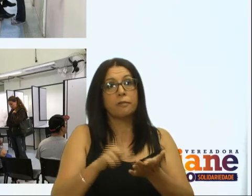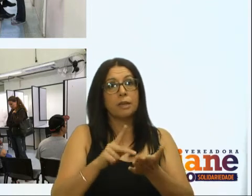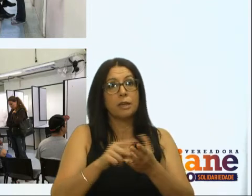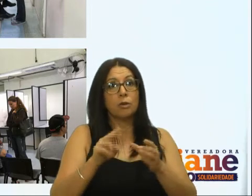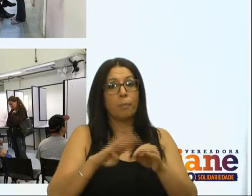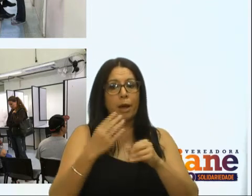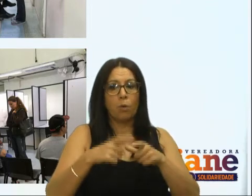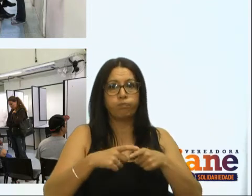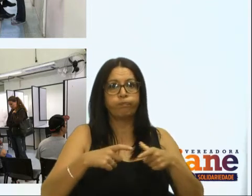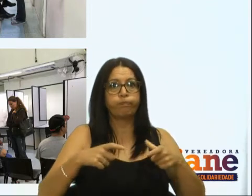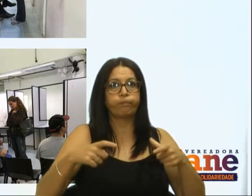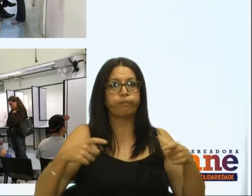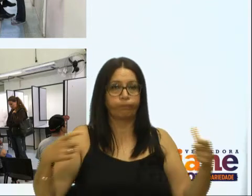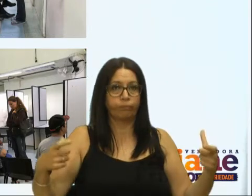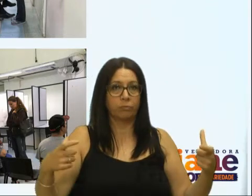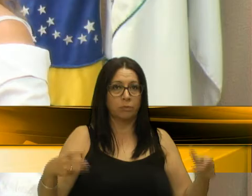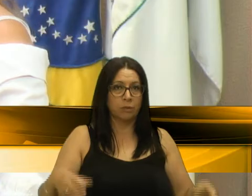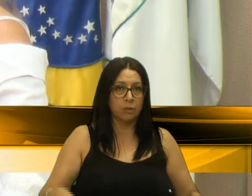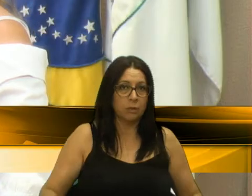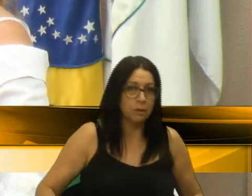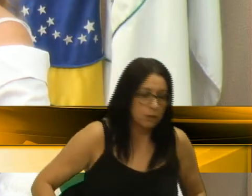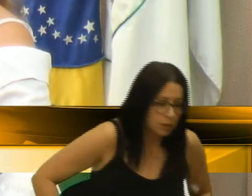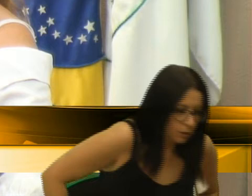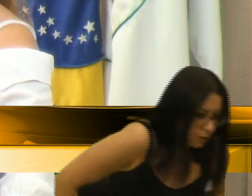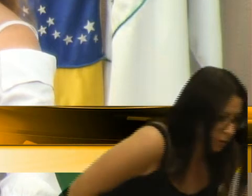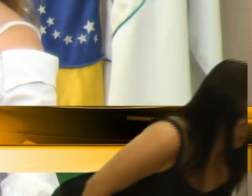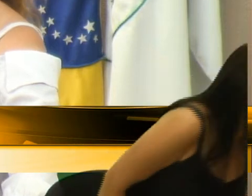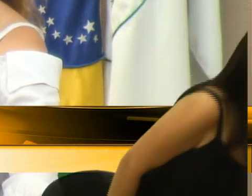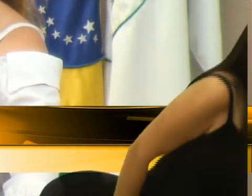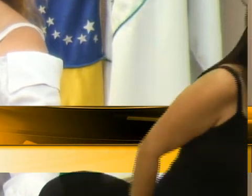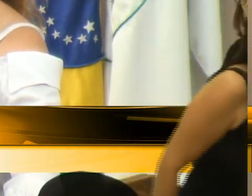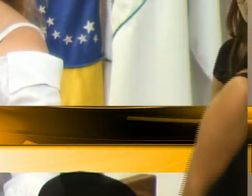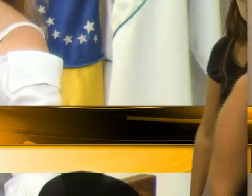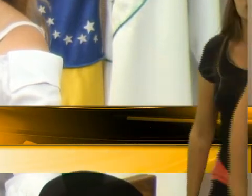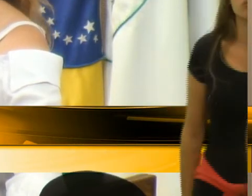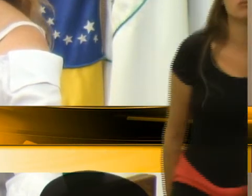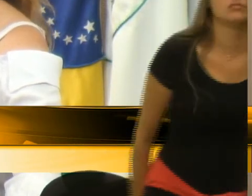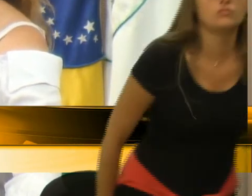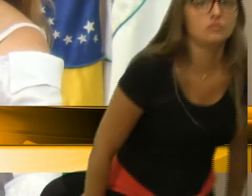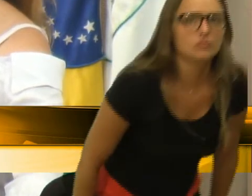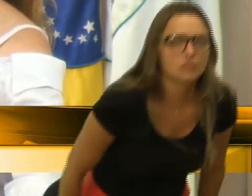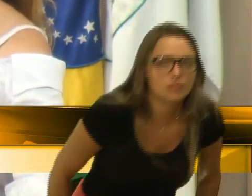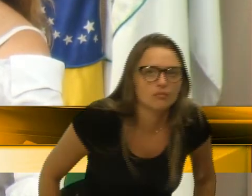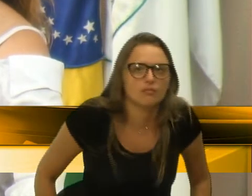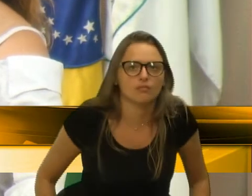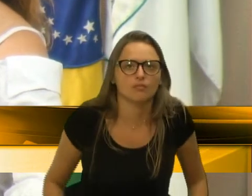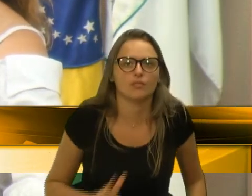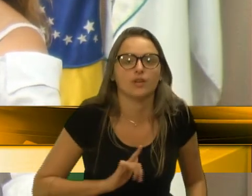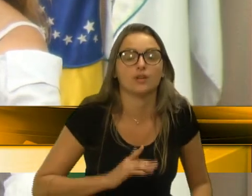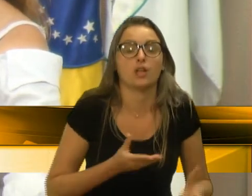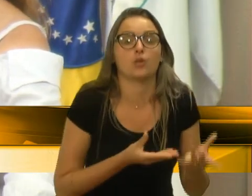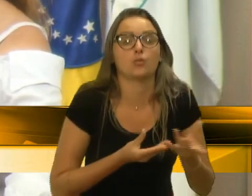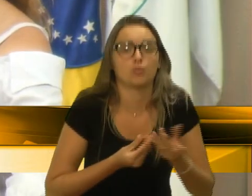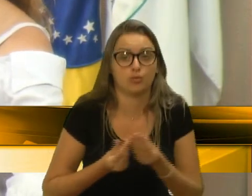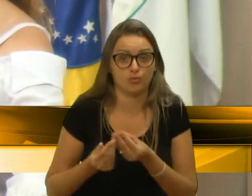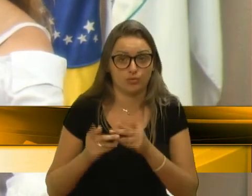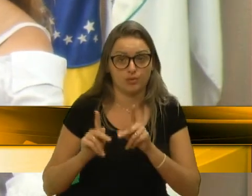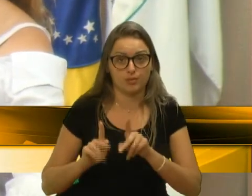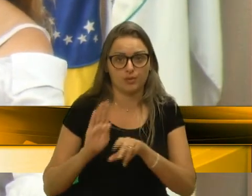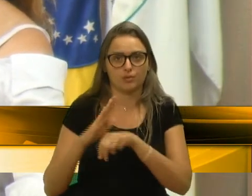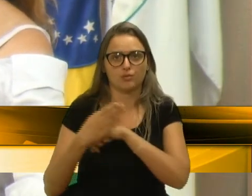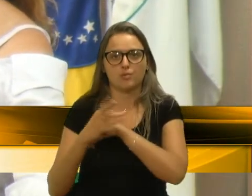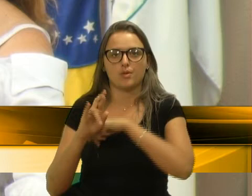bairro estar cada vez maior. Nós temos um número elevadíssimo de pessoas ali e a equipe, neste momento, no desvio-risso está